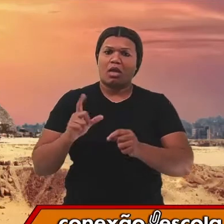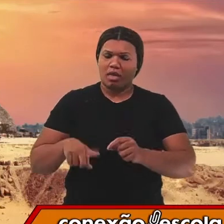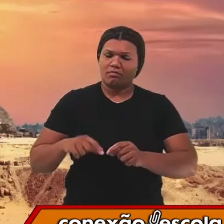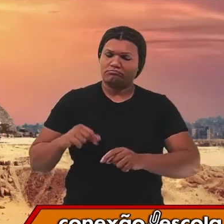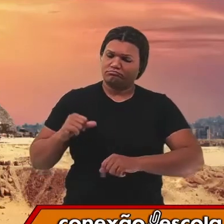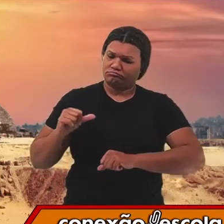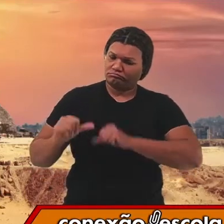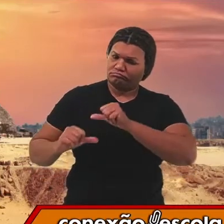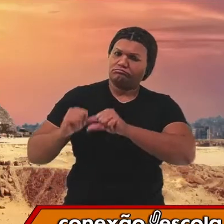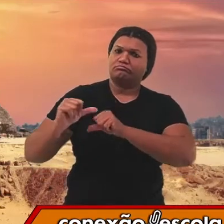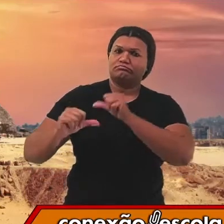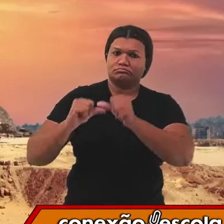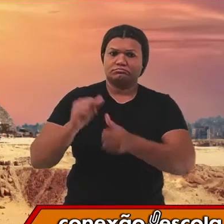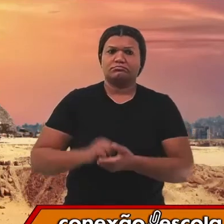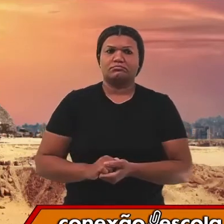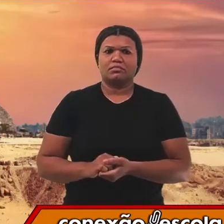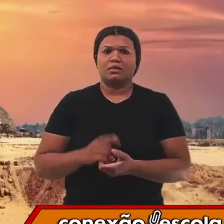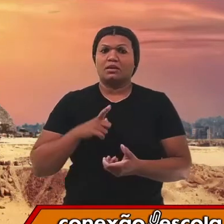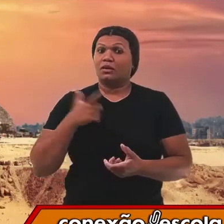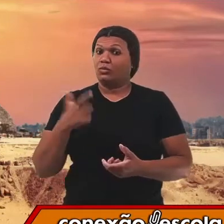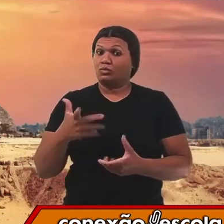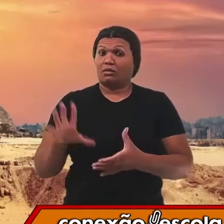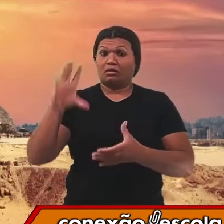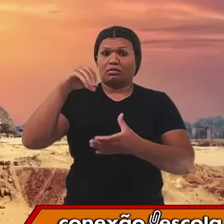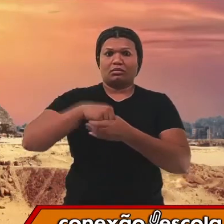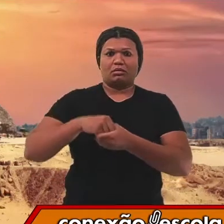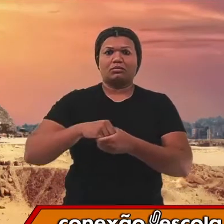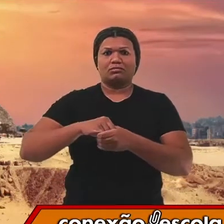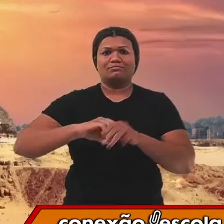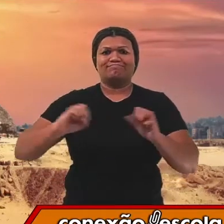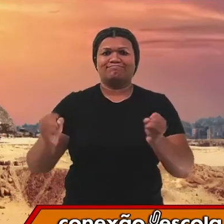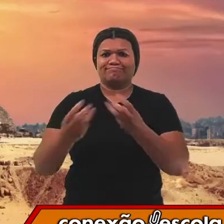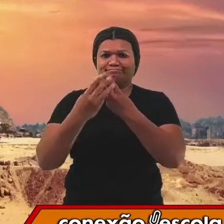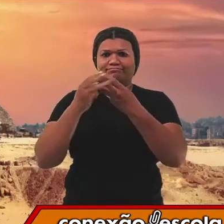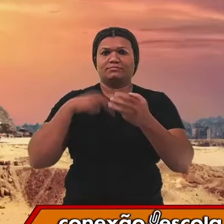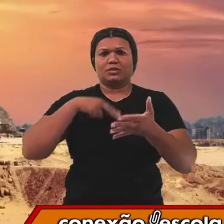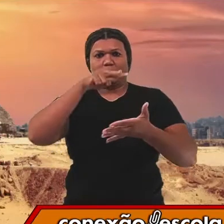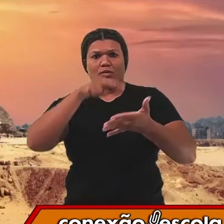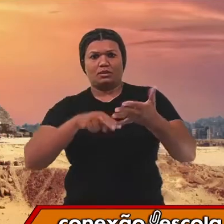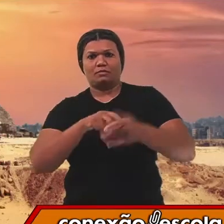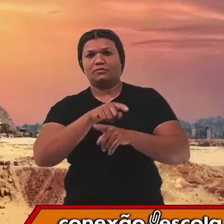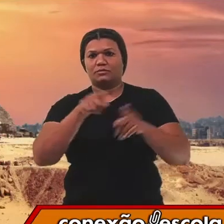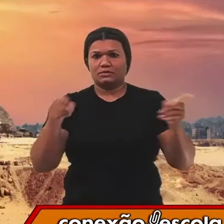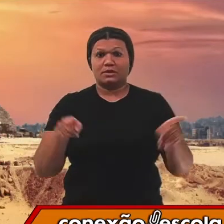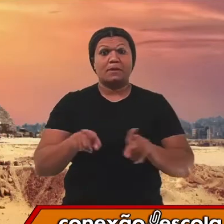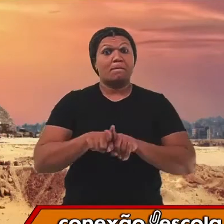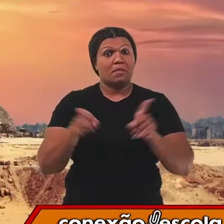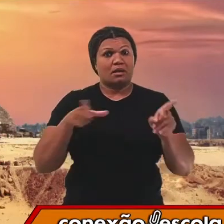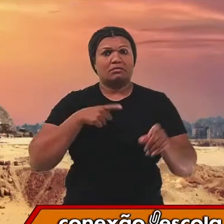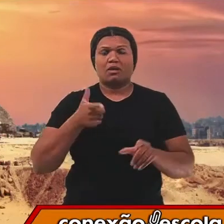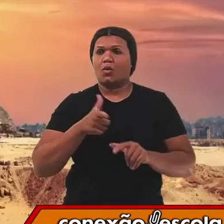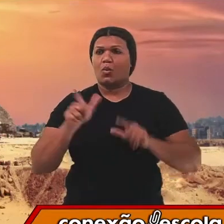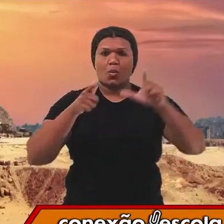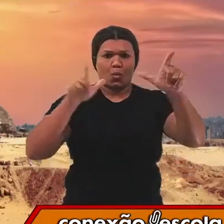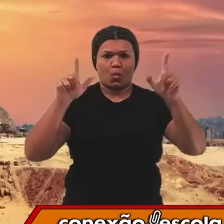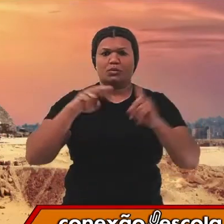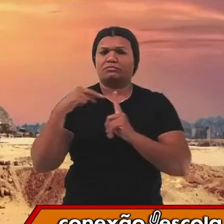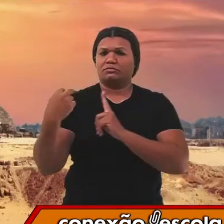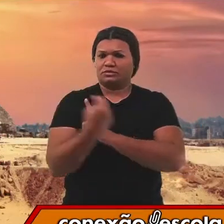slide que eu acabei de ler para vocês, mas o designer inteligente é uma outra perspectiva que nós abordaremos